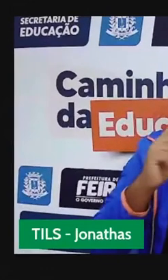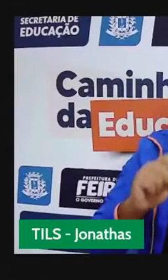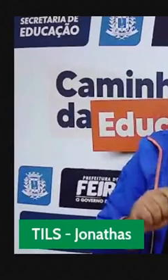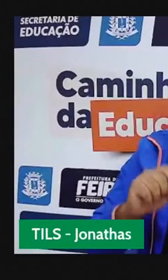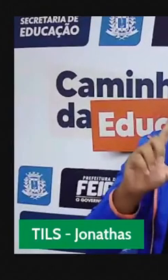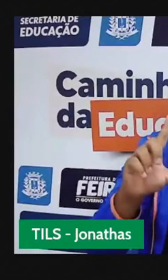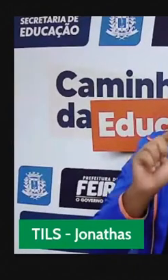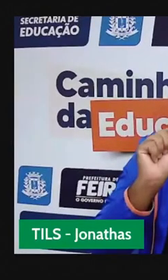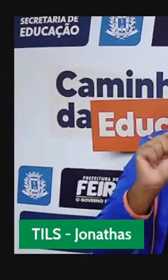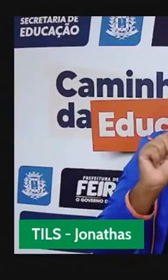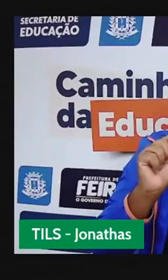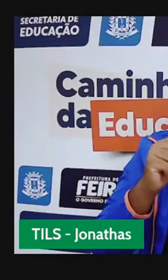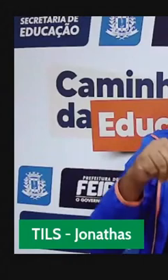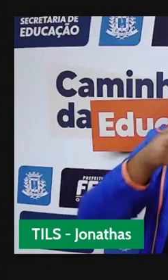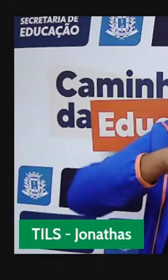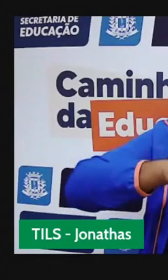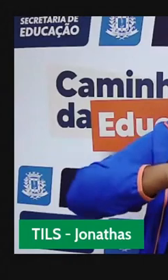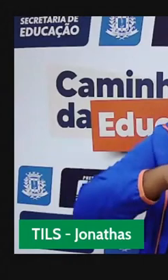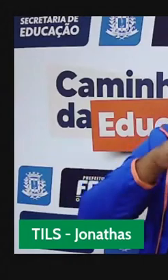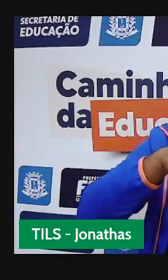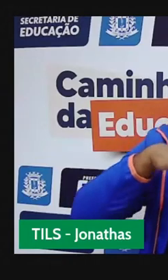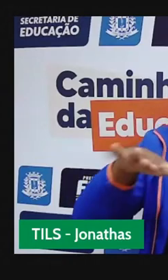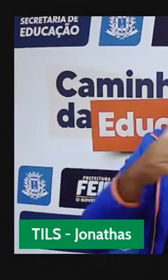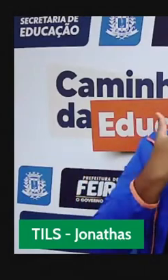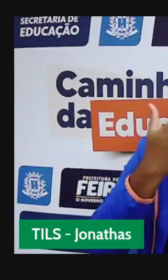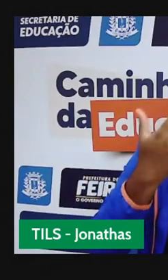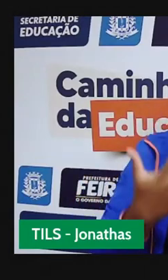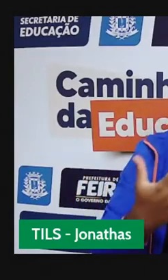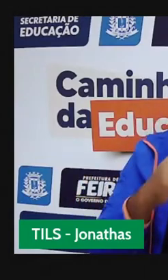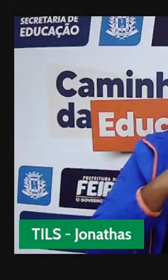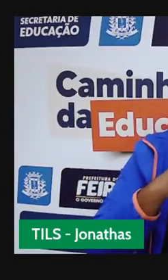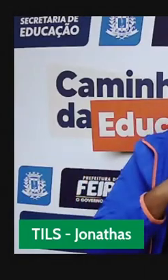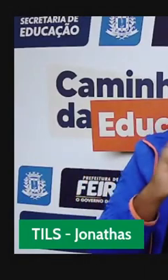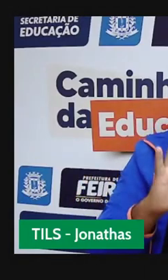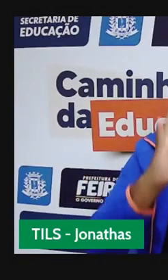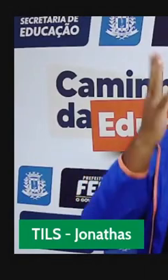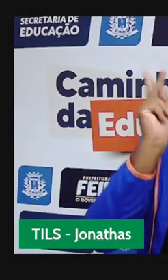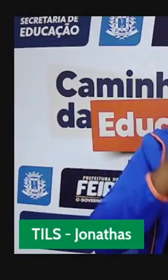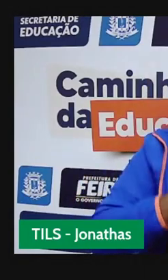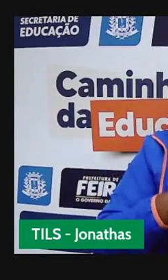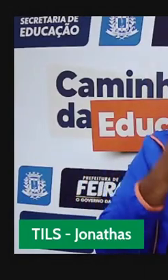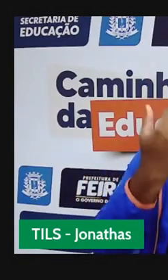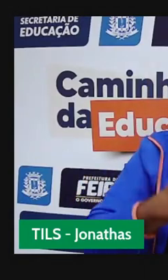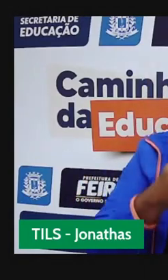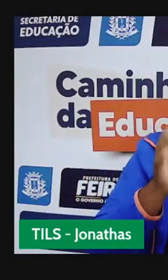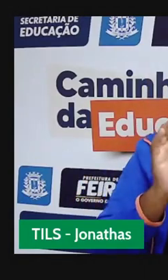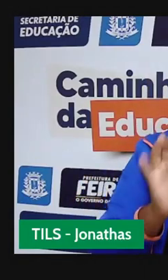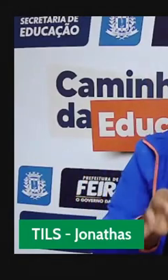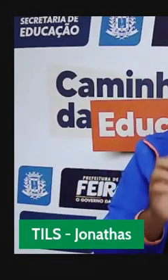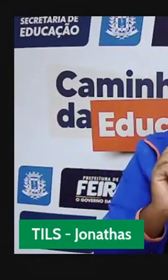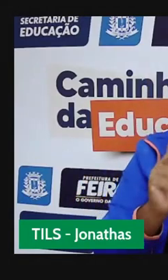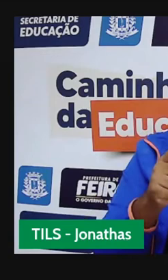onde a matemática, ela vai acontecer. Tá certo?